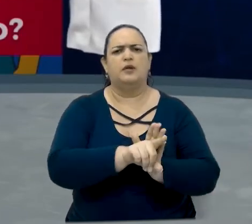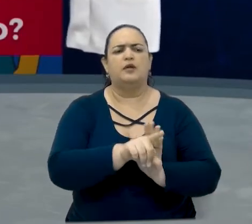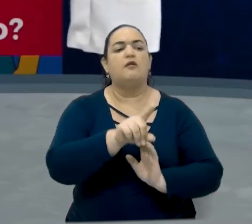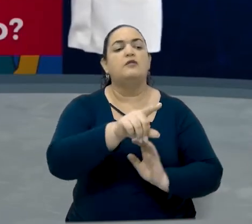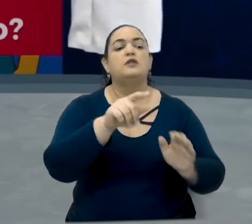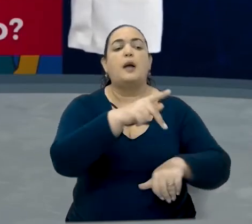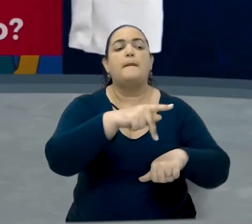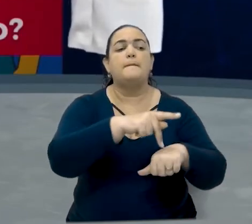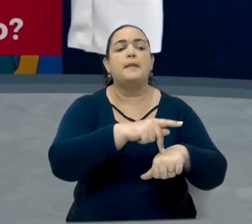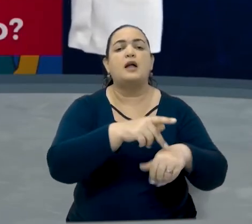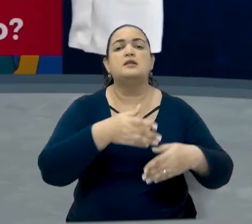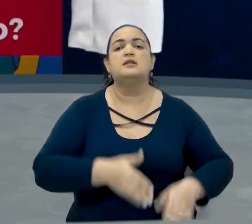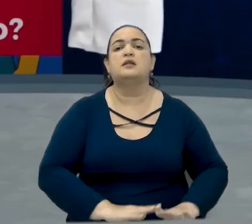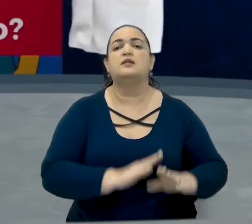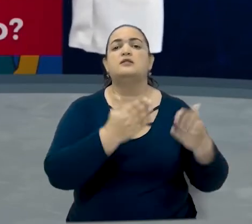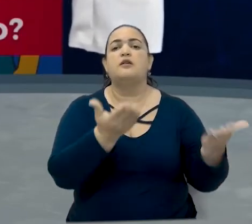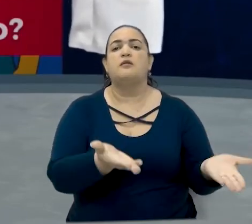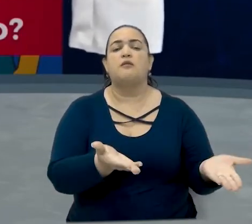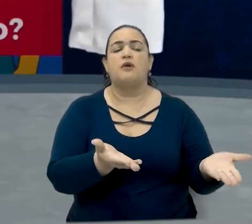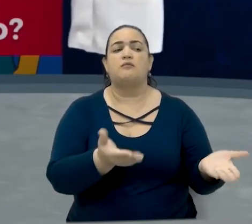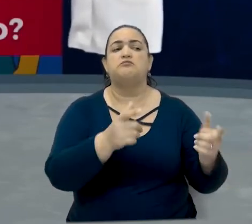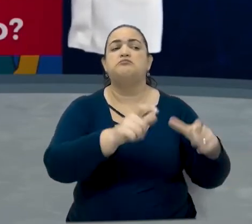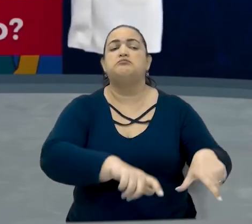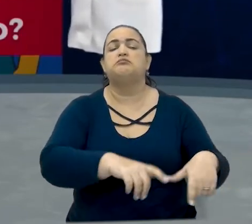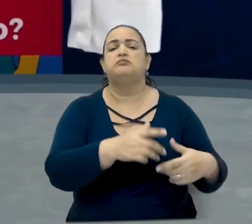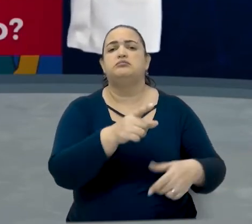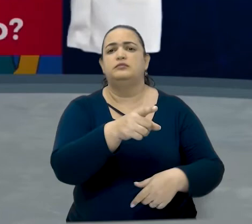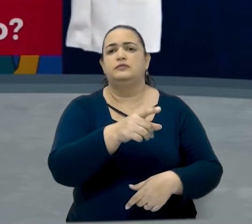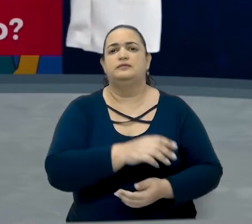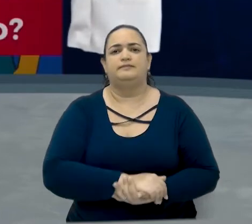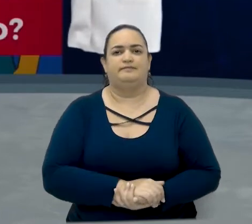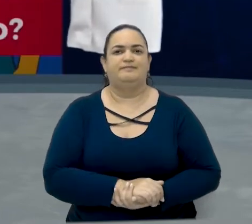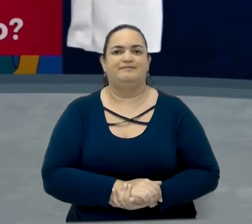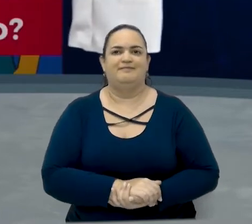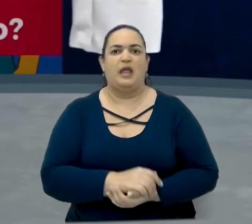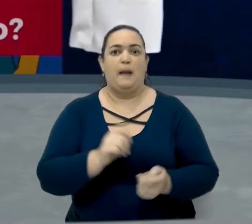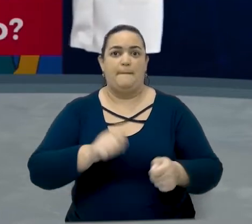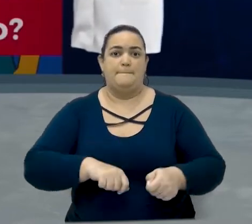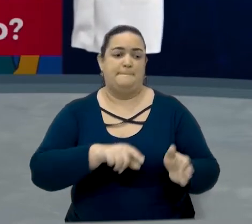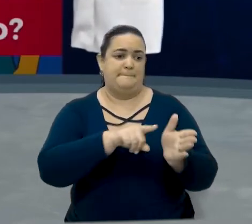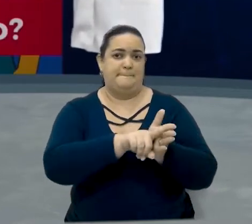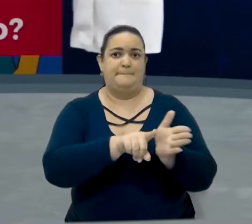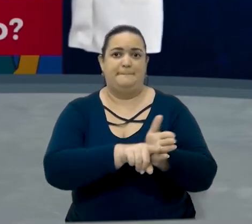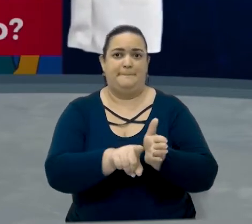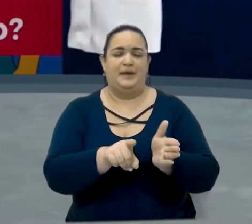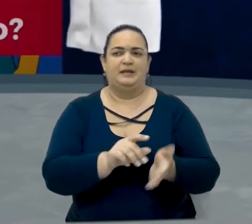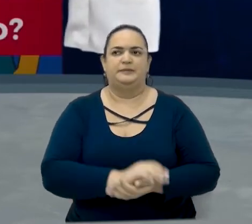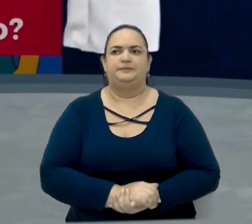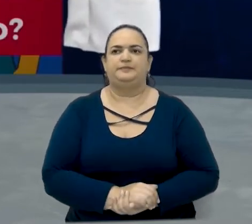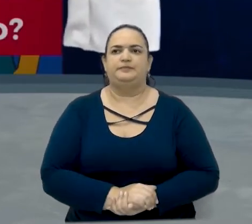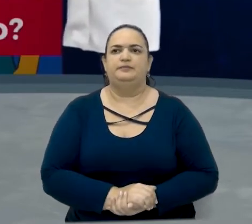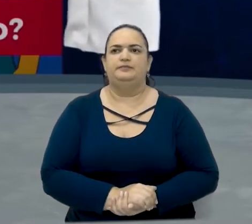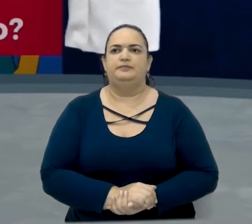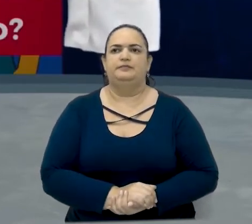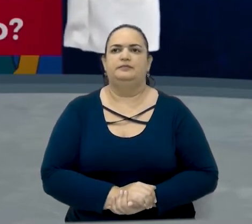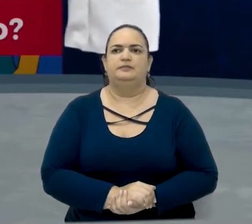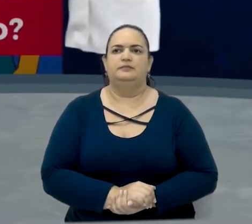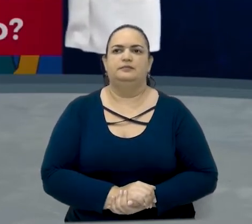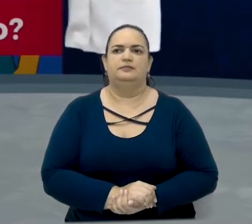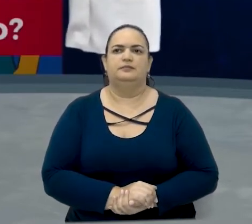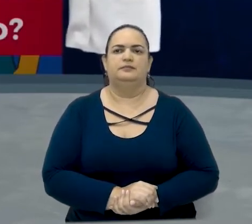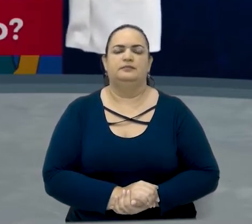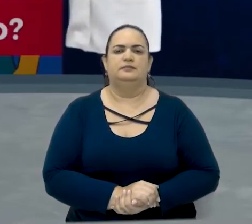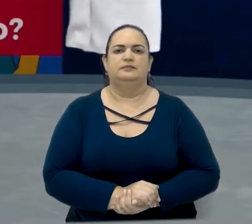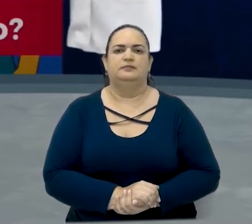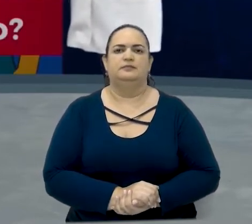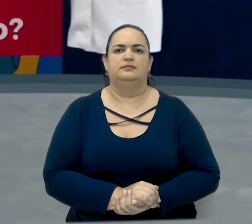origem? De onde você é? Então você tem duas formas de perguntar. Where do you come from? Ou where are you